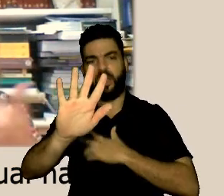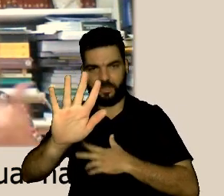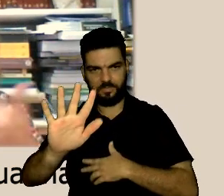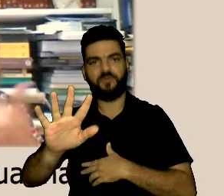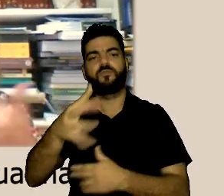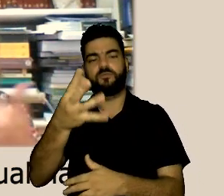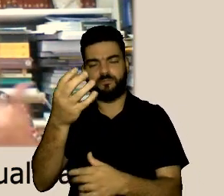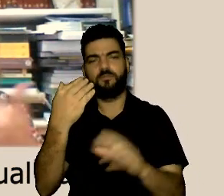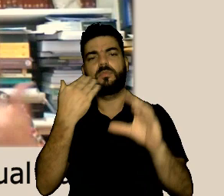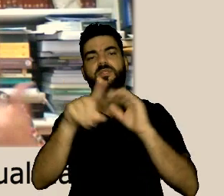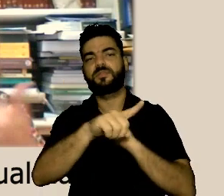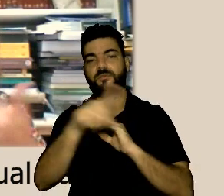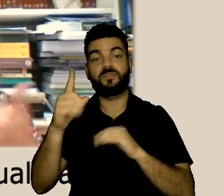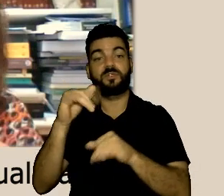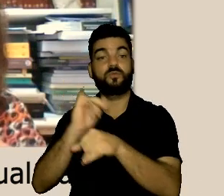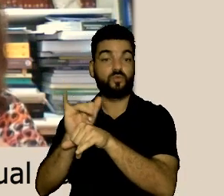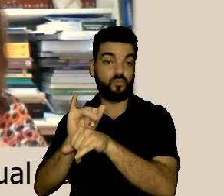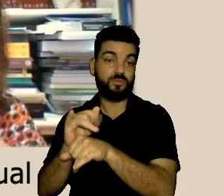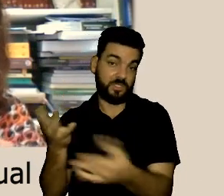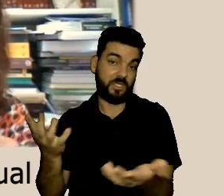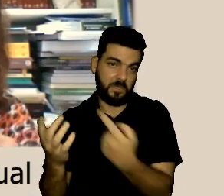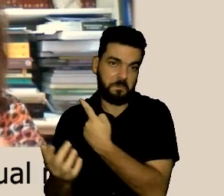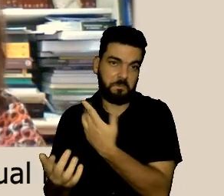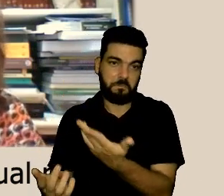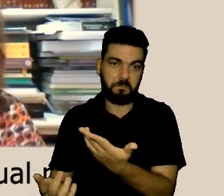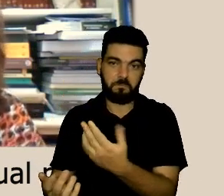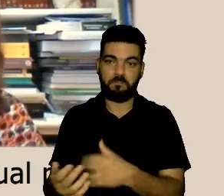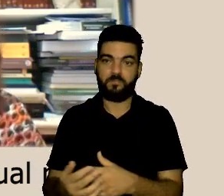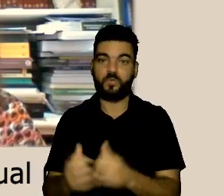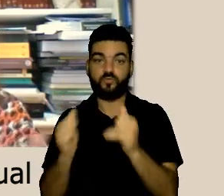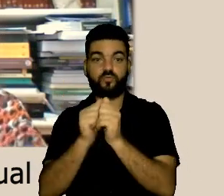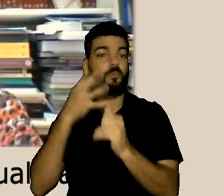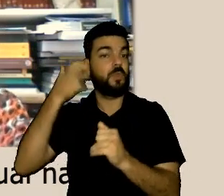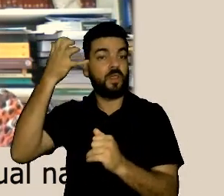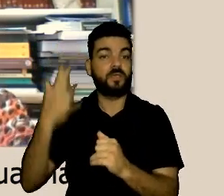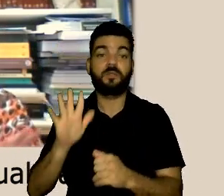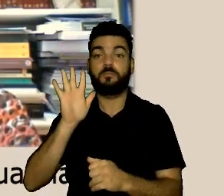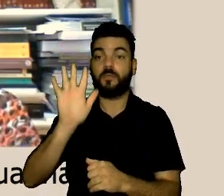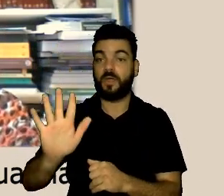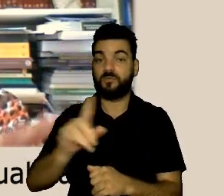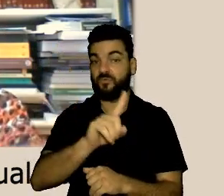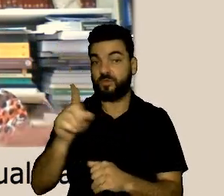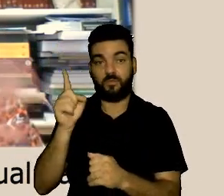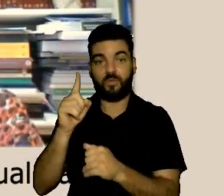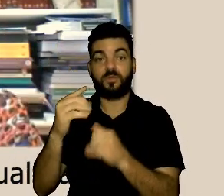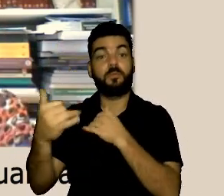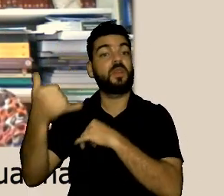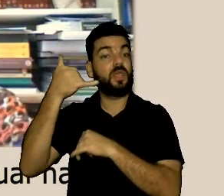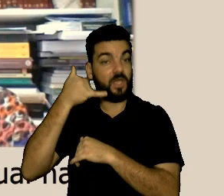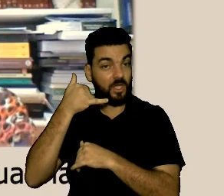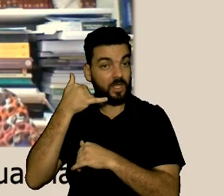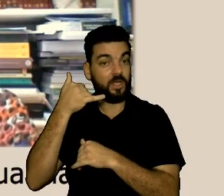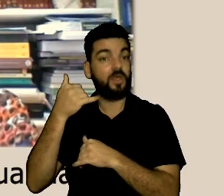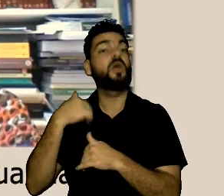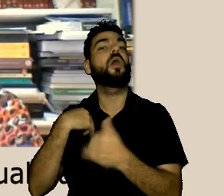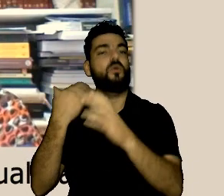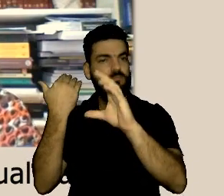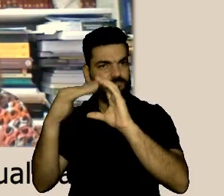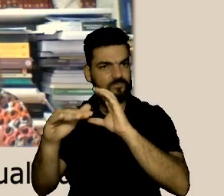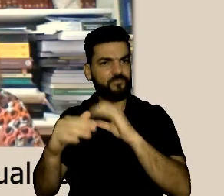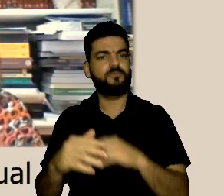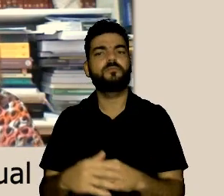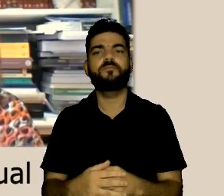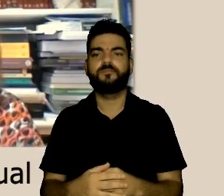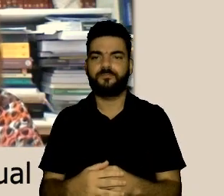Lumena e o PowerPoint estariam disponíveis vai estar disponível tanto no YouTube né porque junto com a